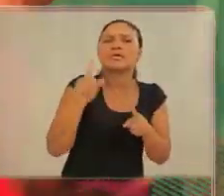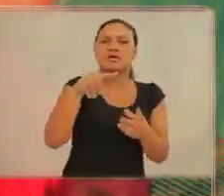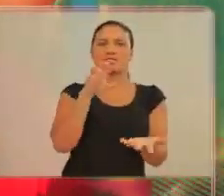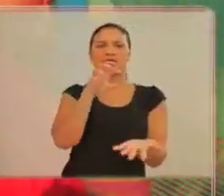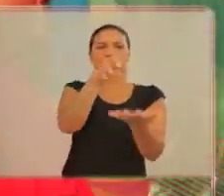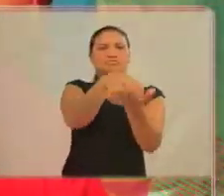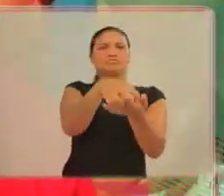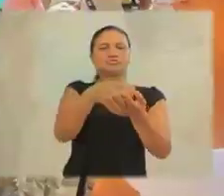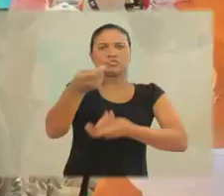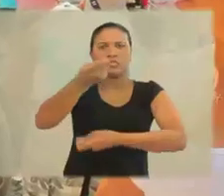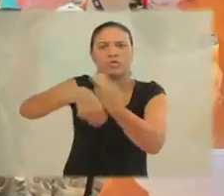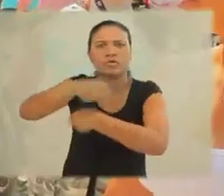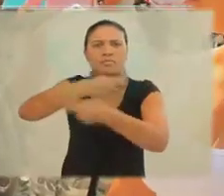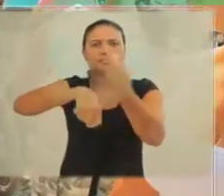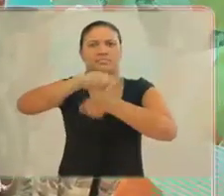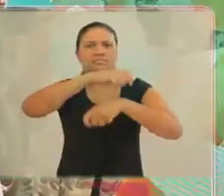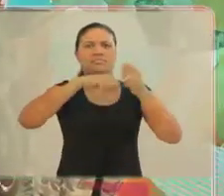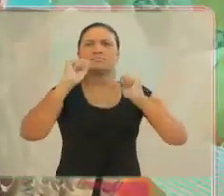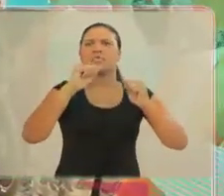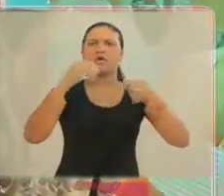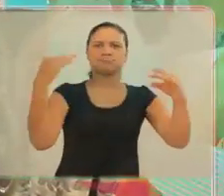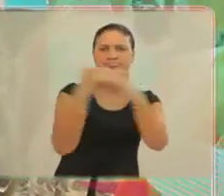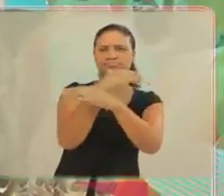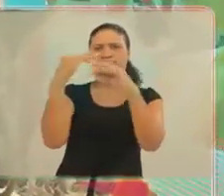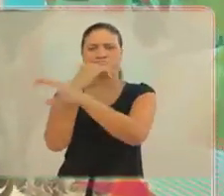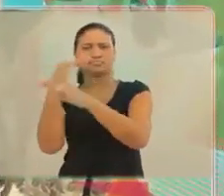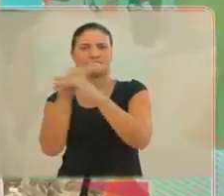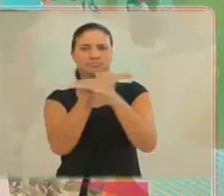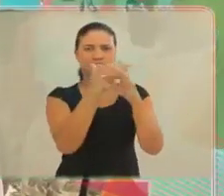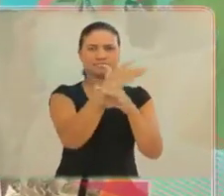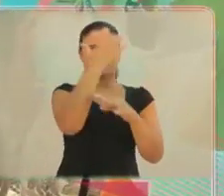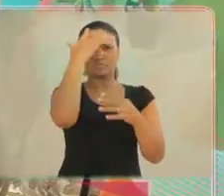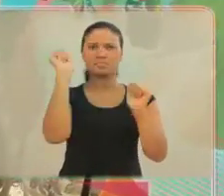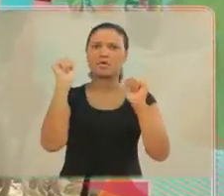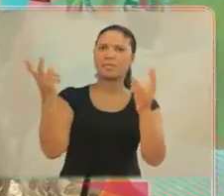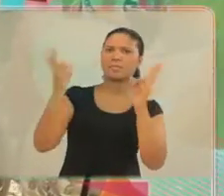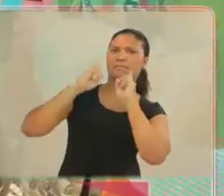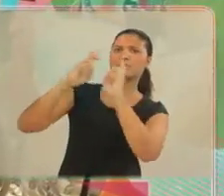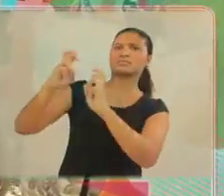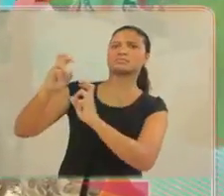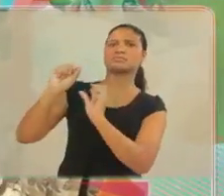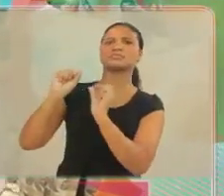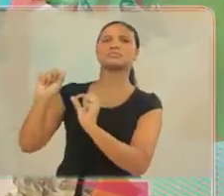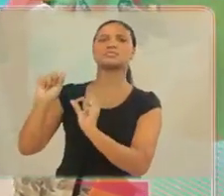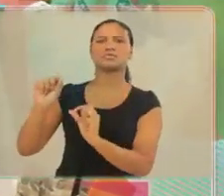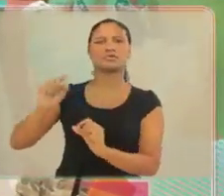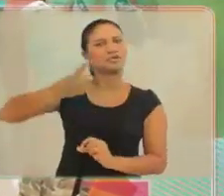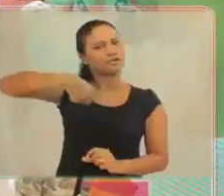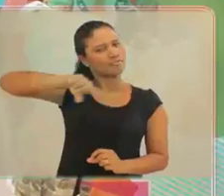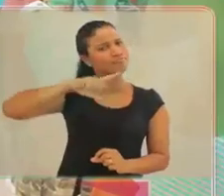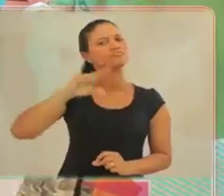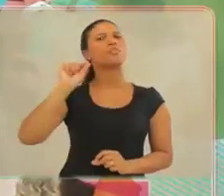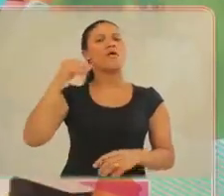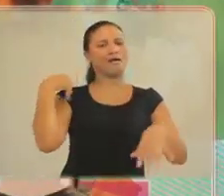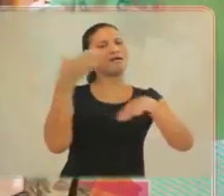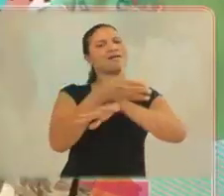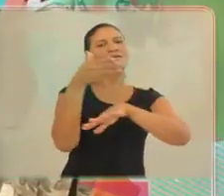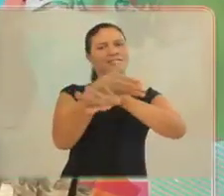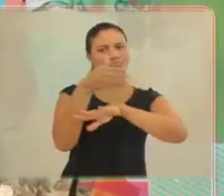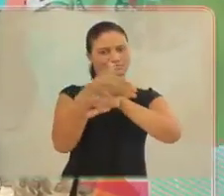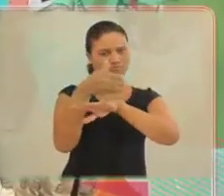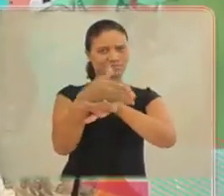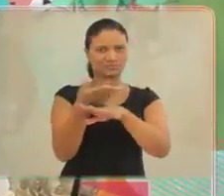nossos direitos. Nós escolhemos esse lugar, porque aqui é um dos grandes centros comerciais, e a gente pode